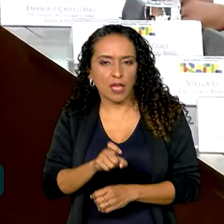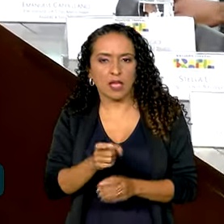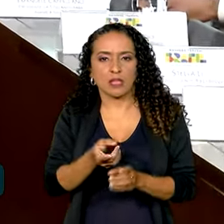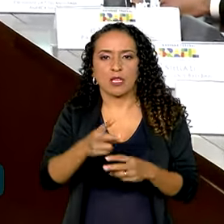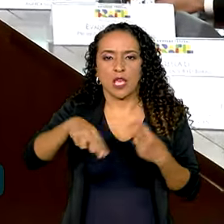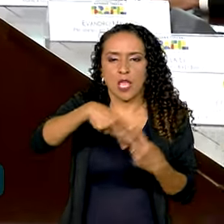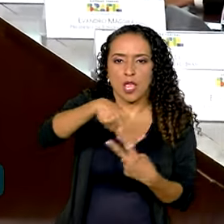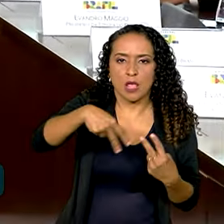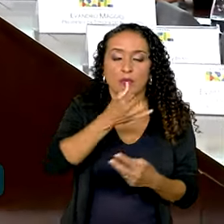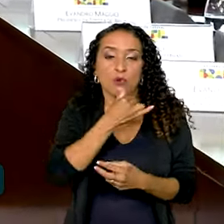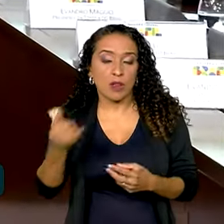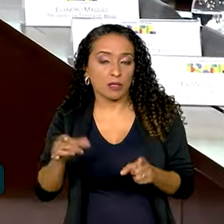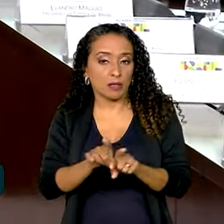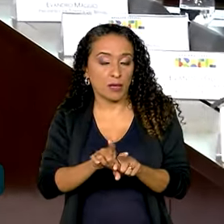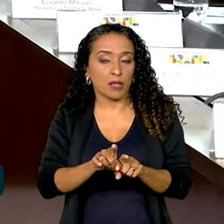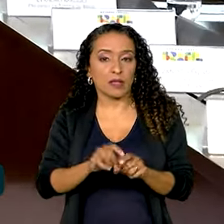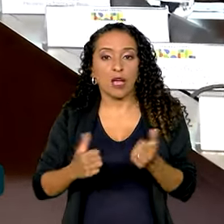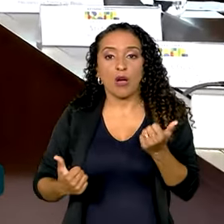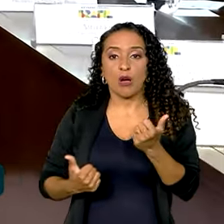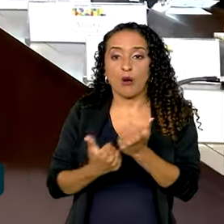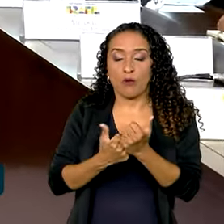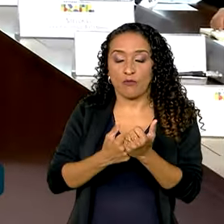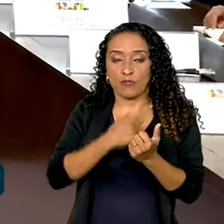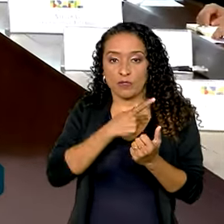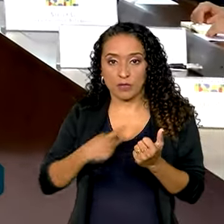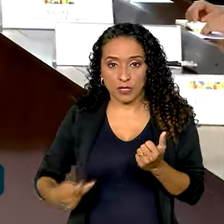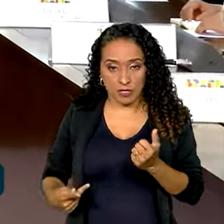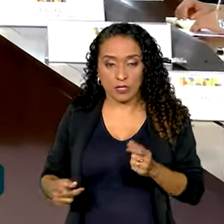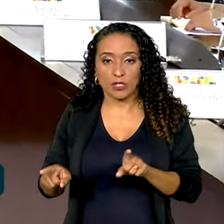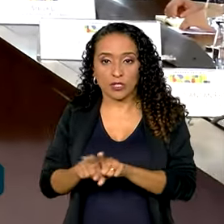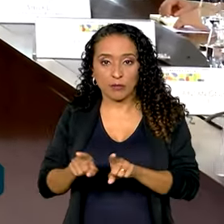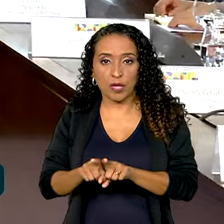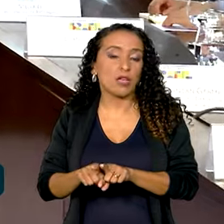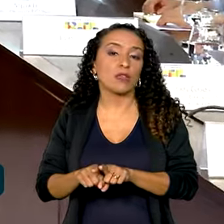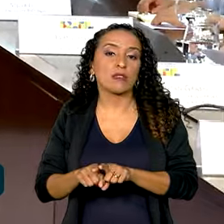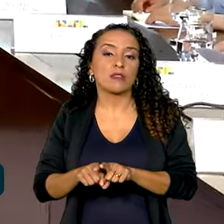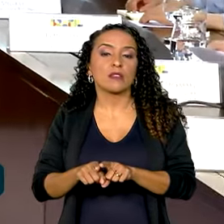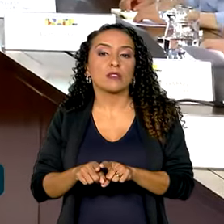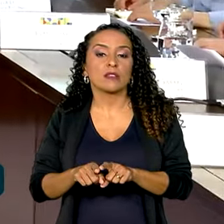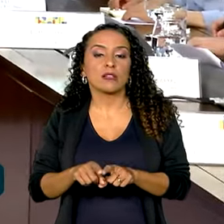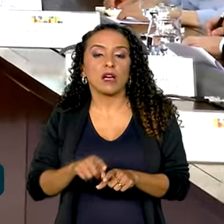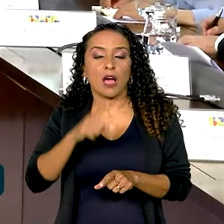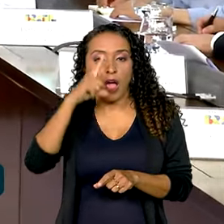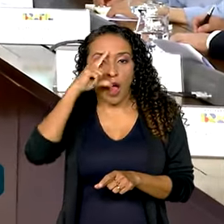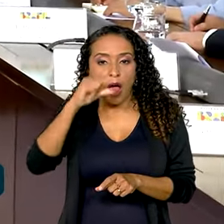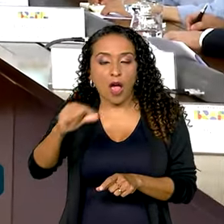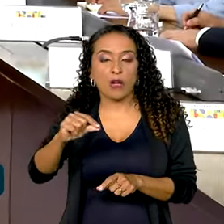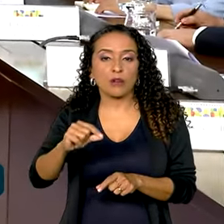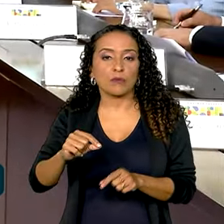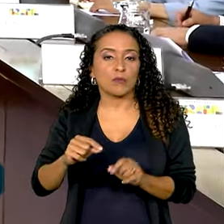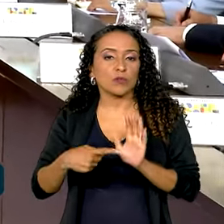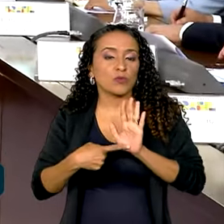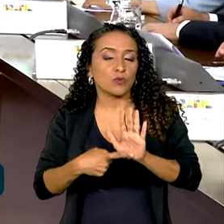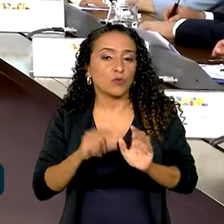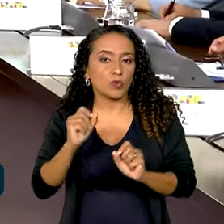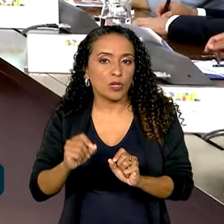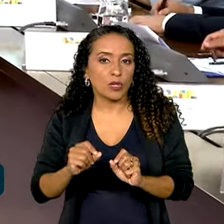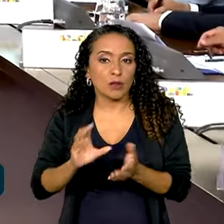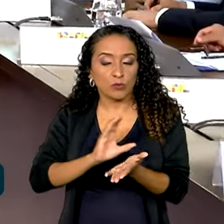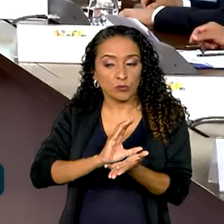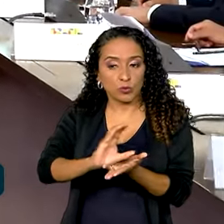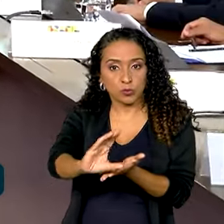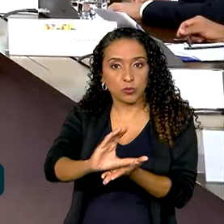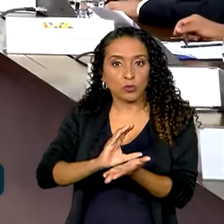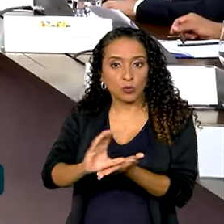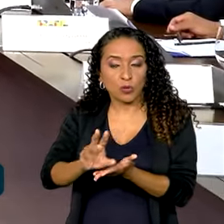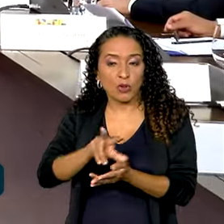elétricos. O vice-presidente e ministro do Desenvolvimento, Indústria, Comércio e Serviços, Gerardo Alckmin, destacou que os investimentos